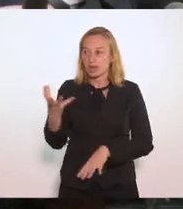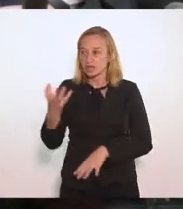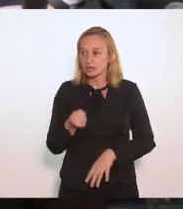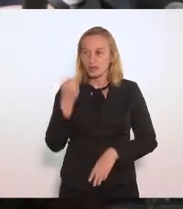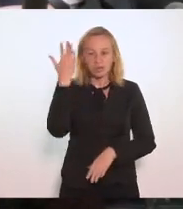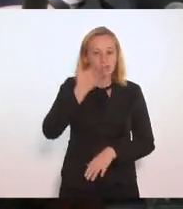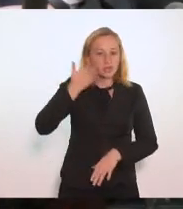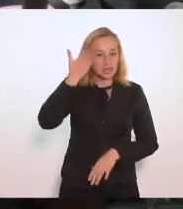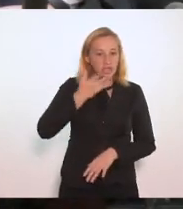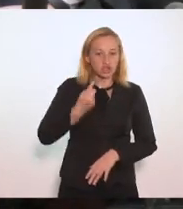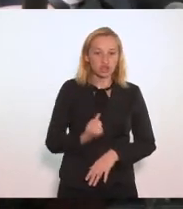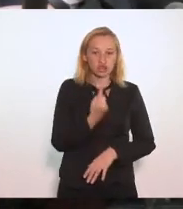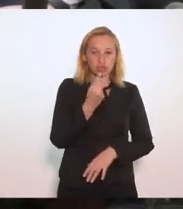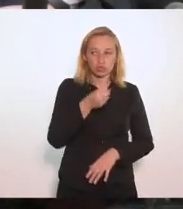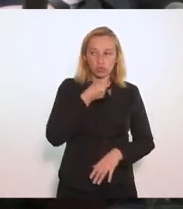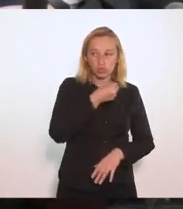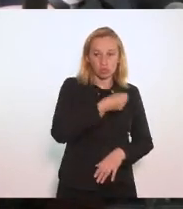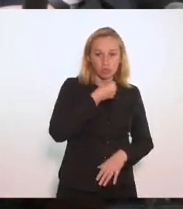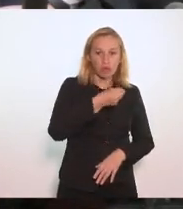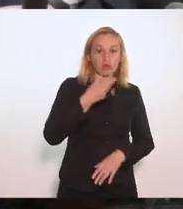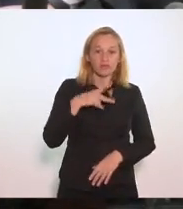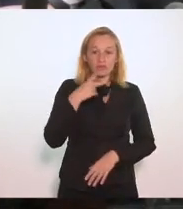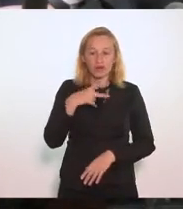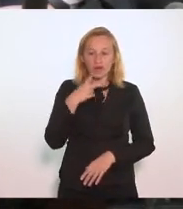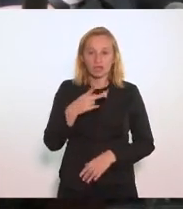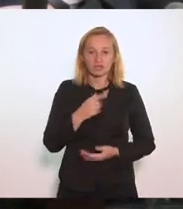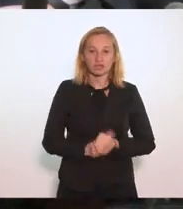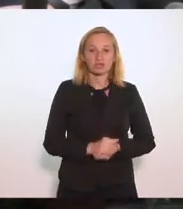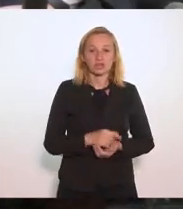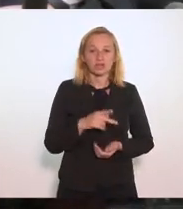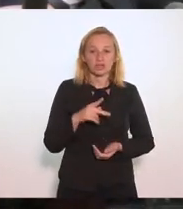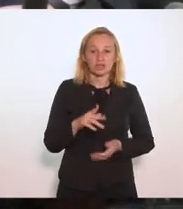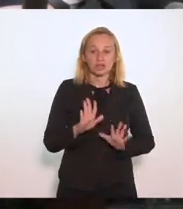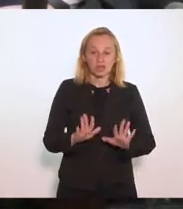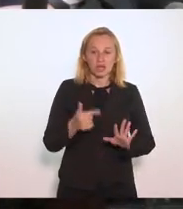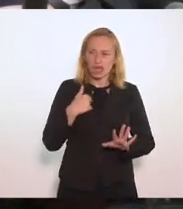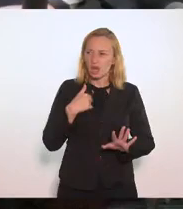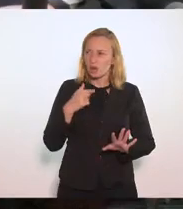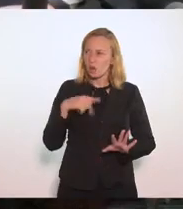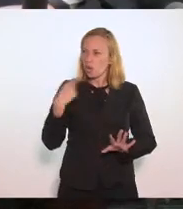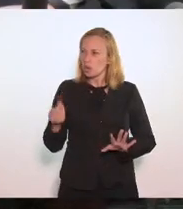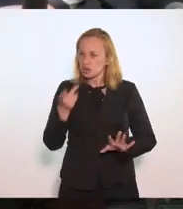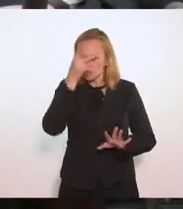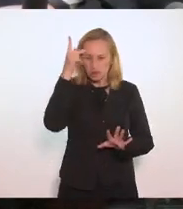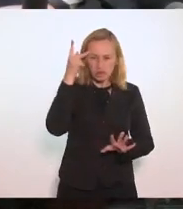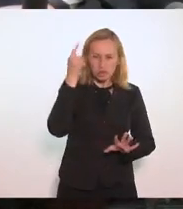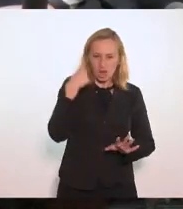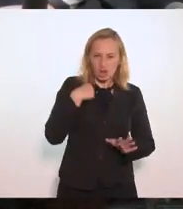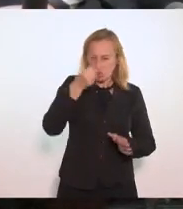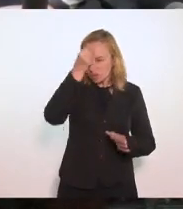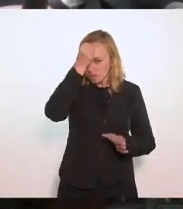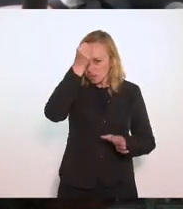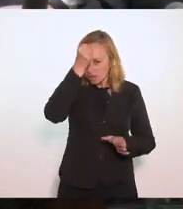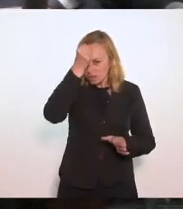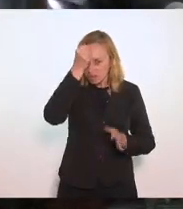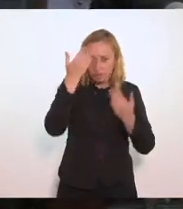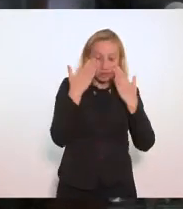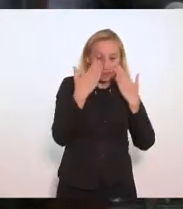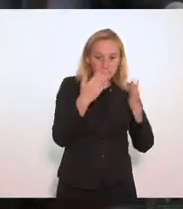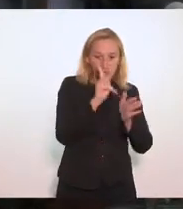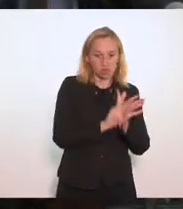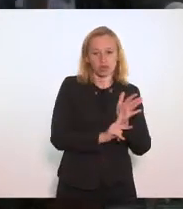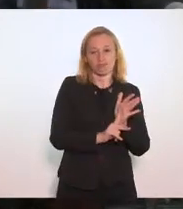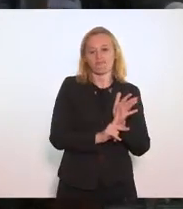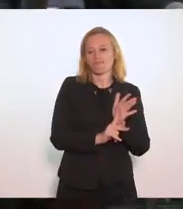repórter Dizendo que eu teria dito Ou alguém teria dito Que eu fiquei arrependido De ter apresentado O projeto